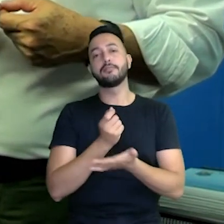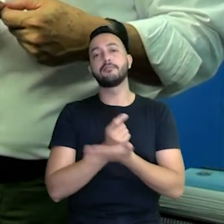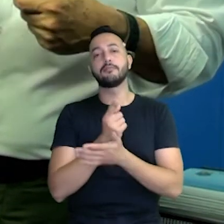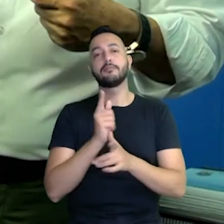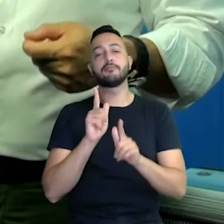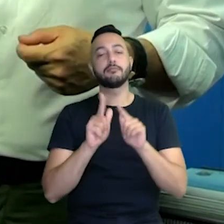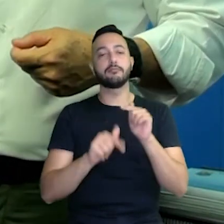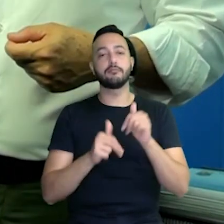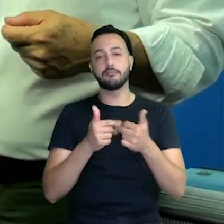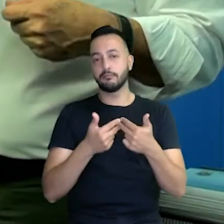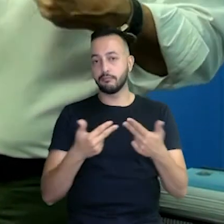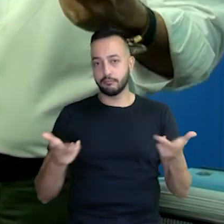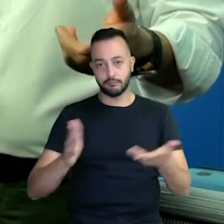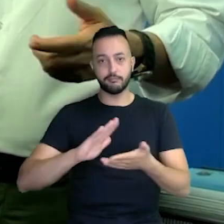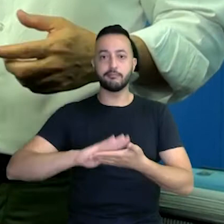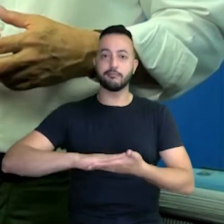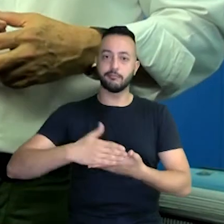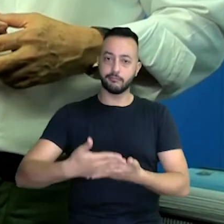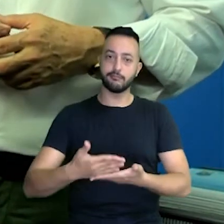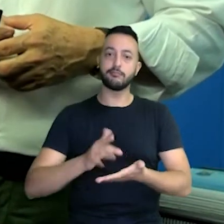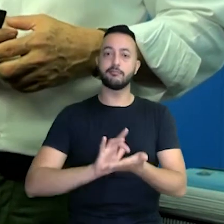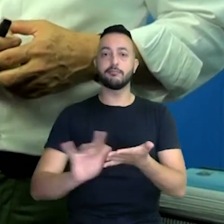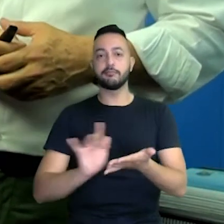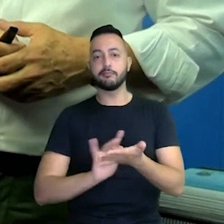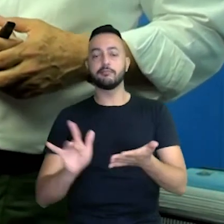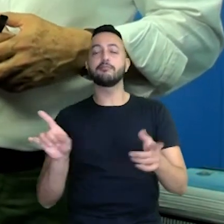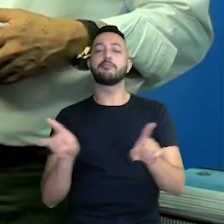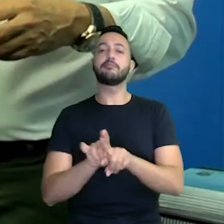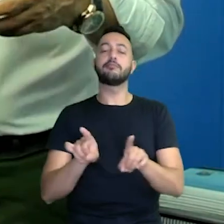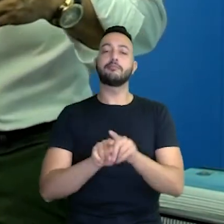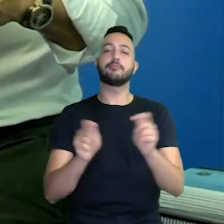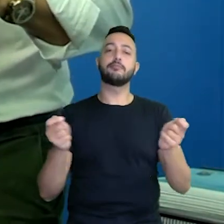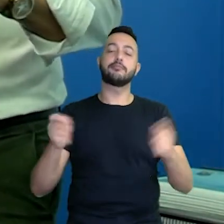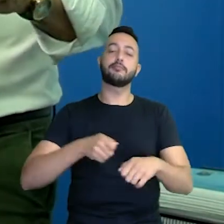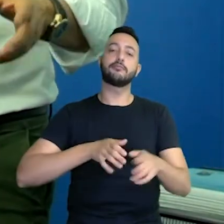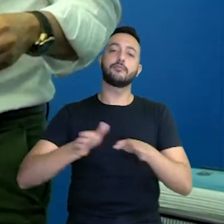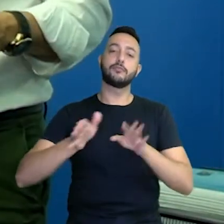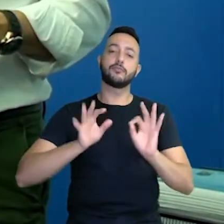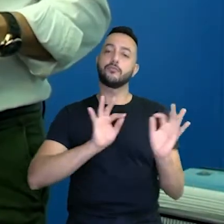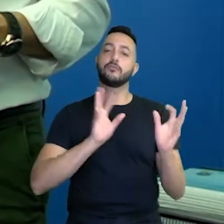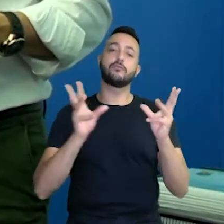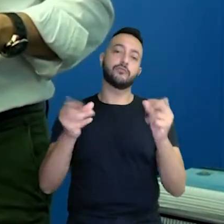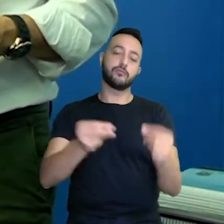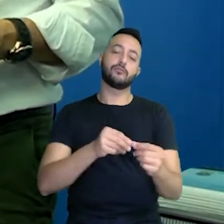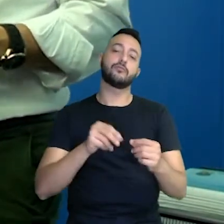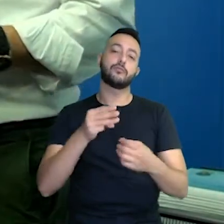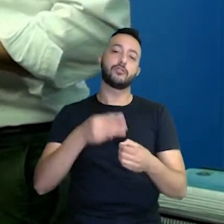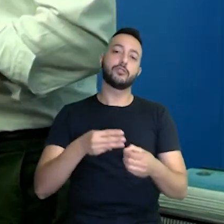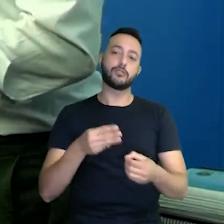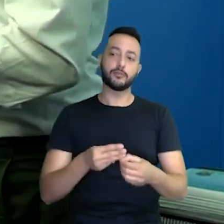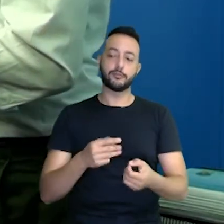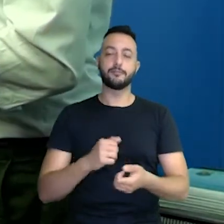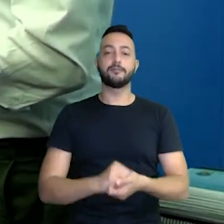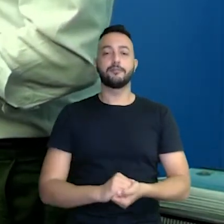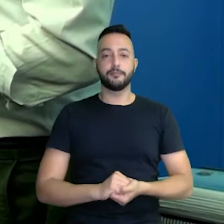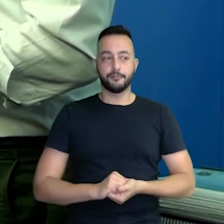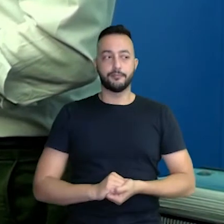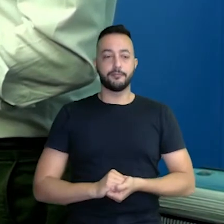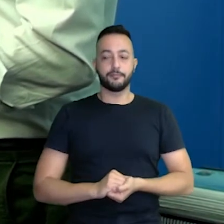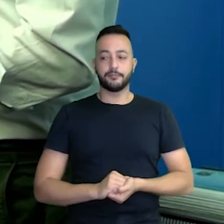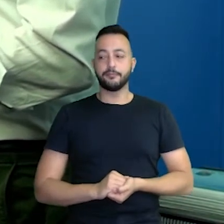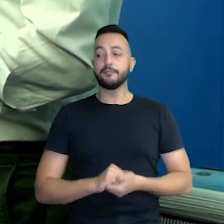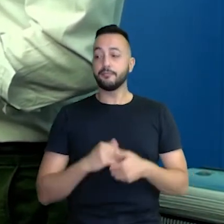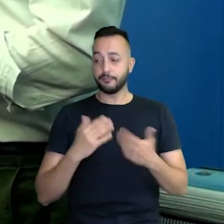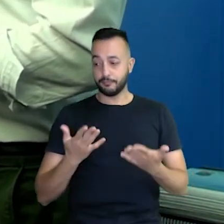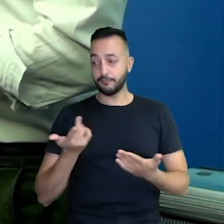outros tablets para que todos tenham acesso, que a gente universalize isso na rede municipal. Bom,